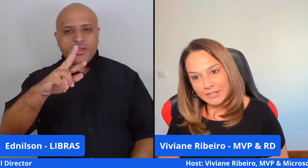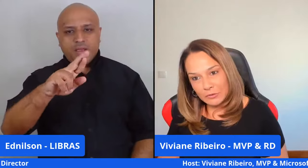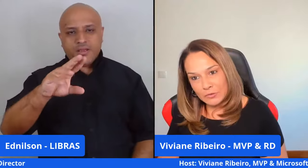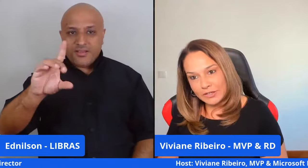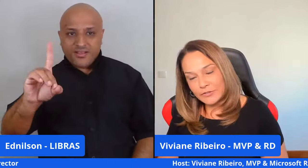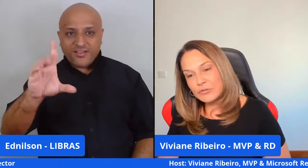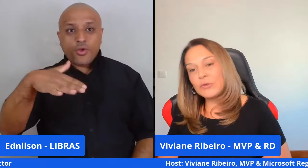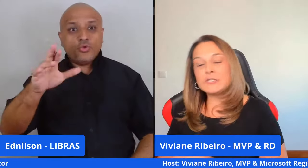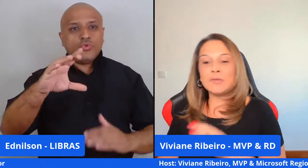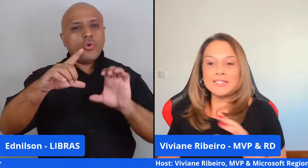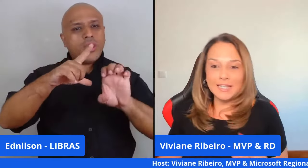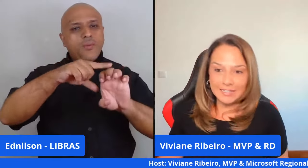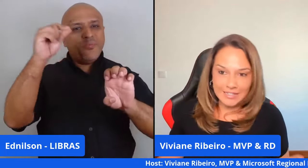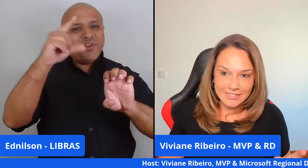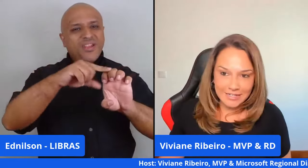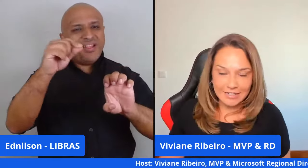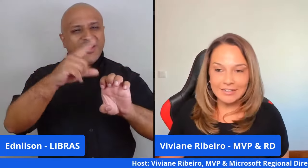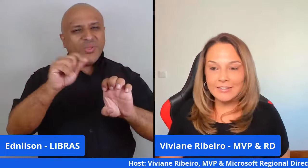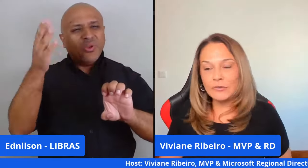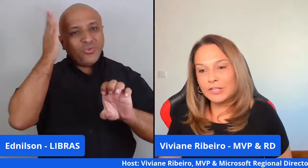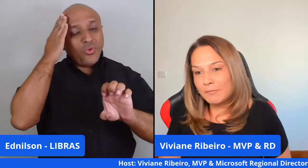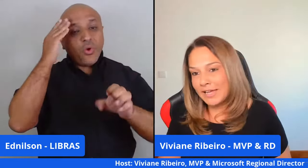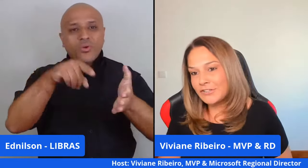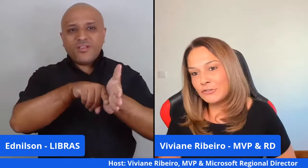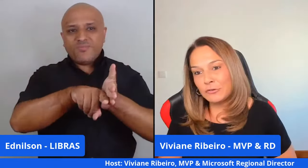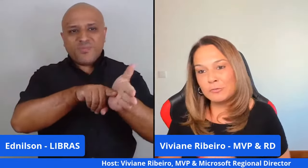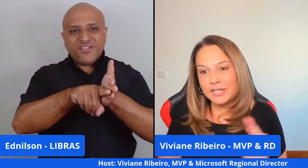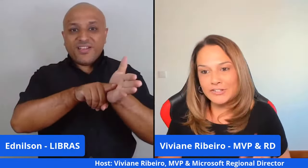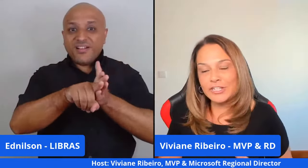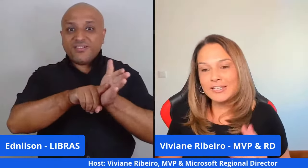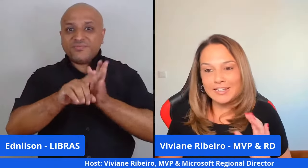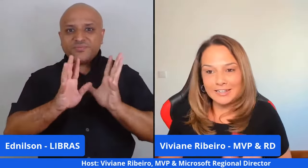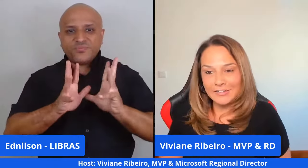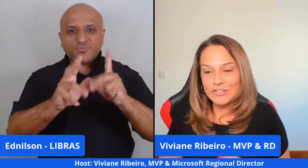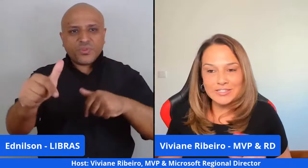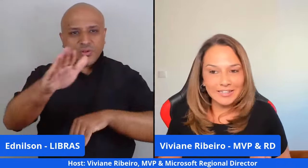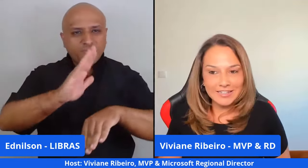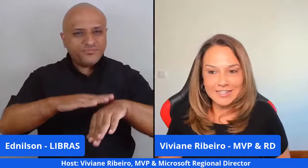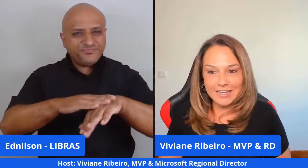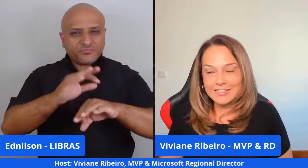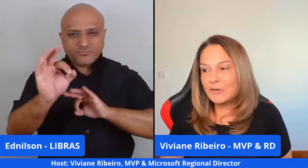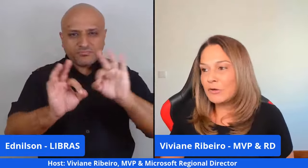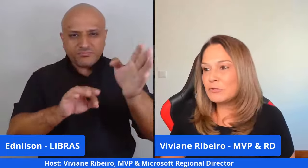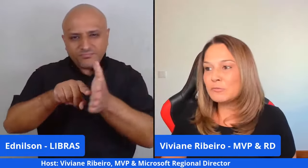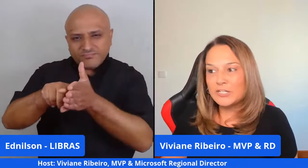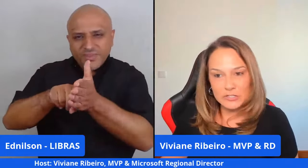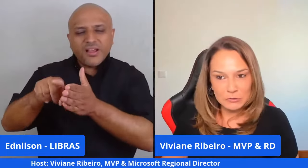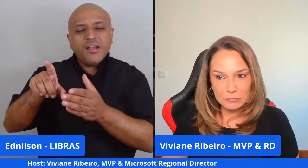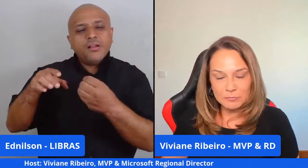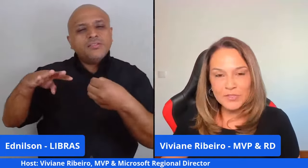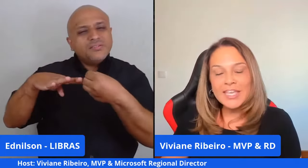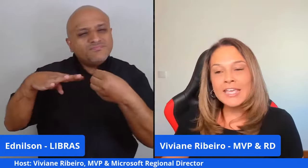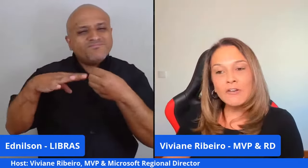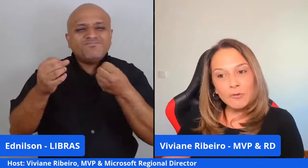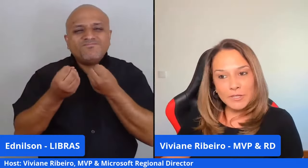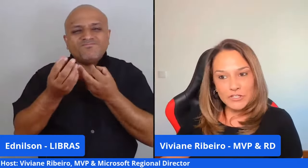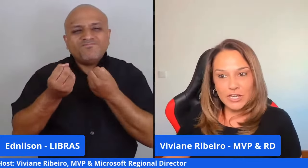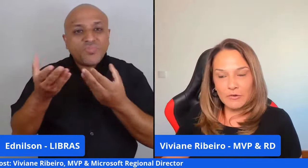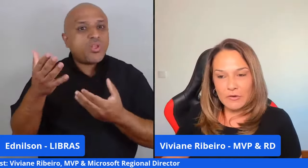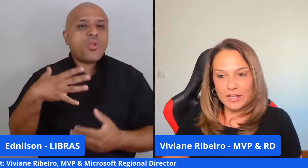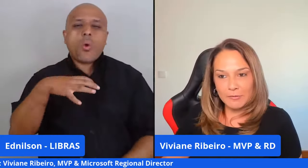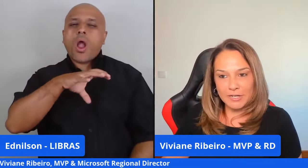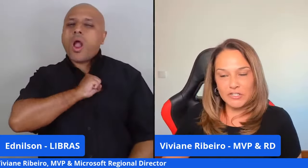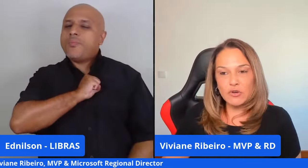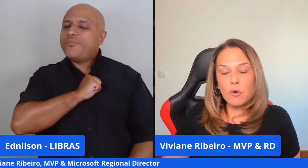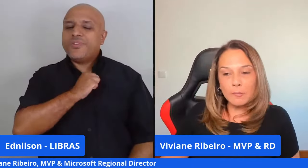sou empreendedora, sou especialista em toda parte, todo por lá de Data Analytics, Data Science, que eu amo de paixão. E eu vou